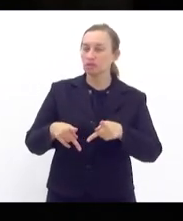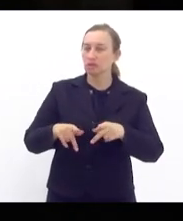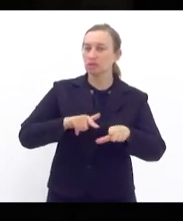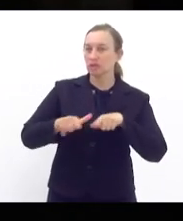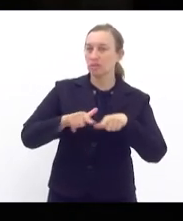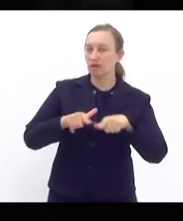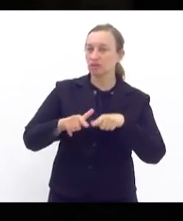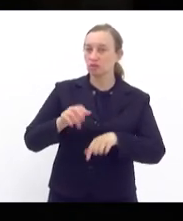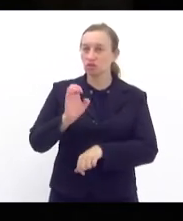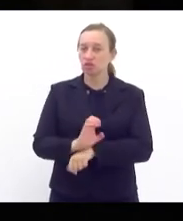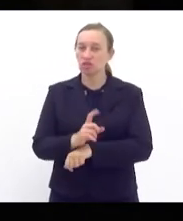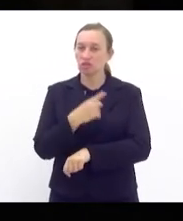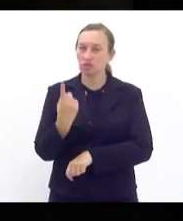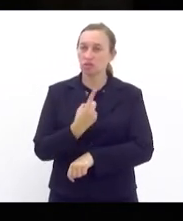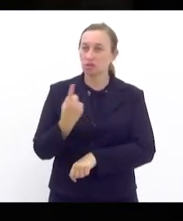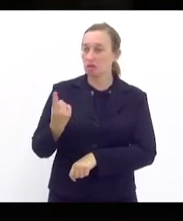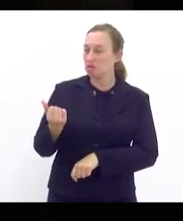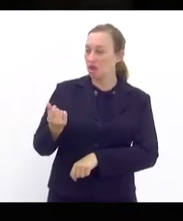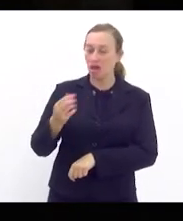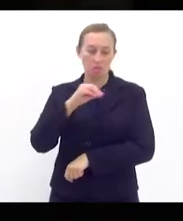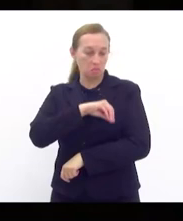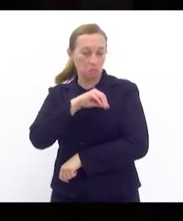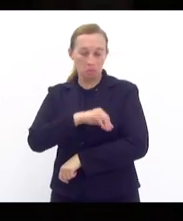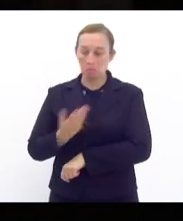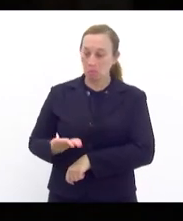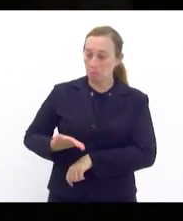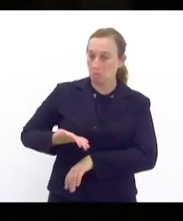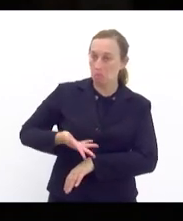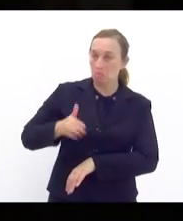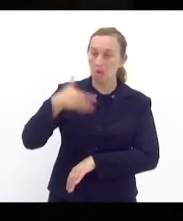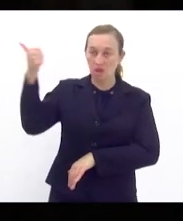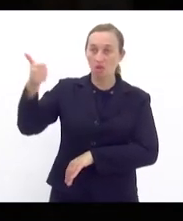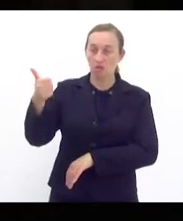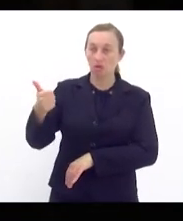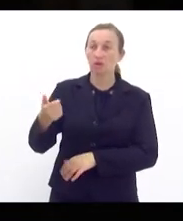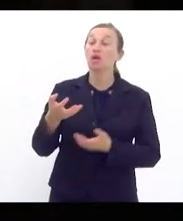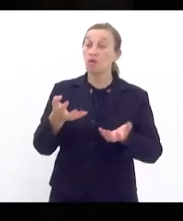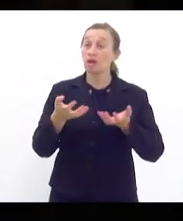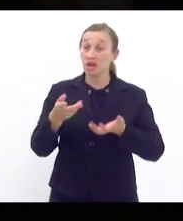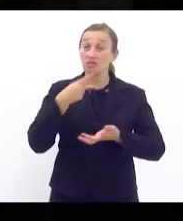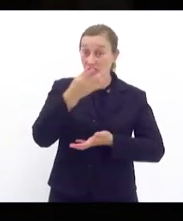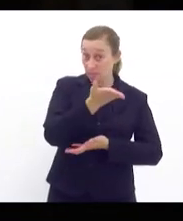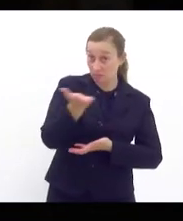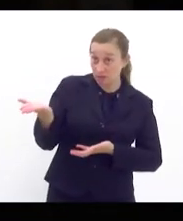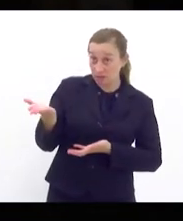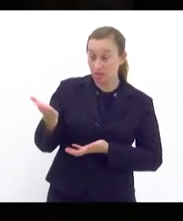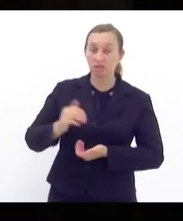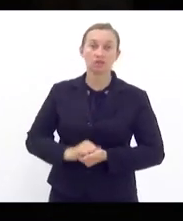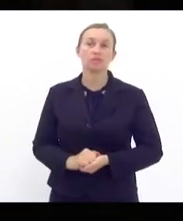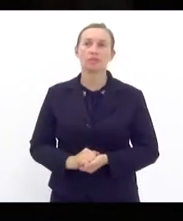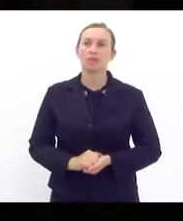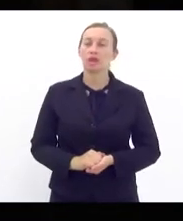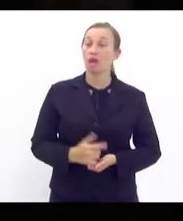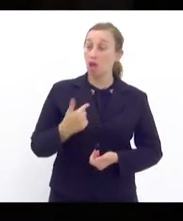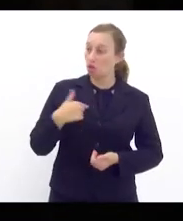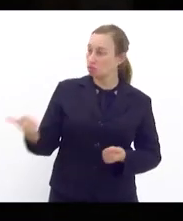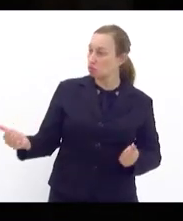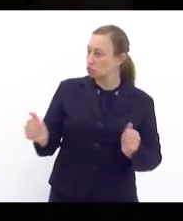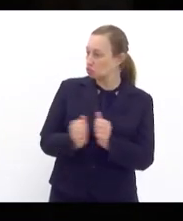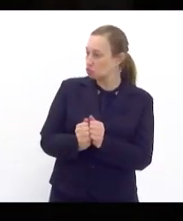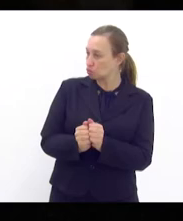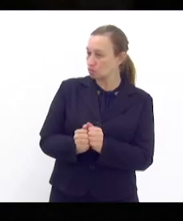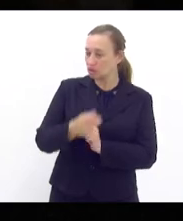em nosso estado como líder do PT na LERJ eu quero dizer a vocês que estou ao lado dos